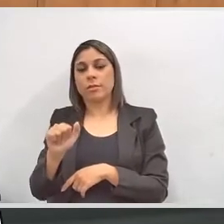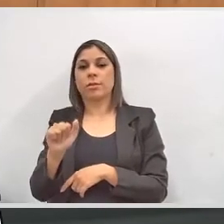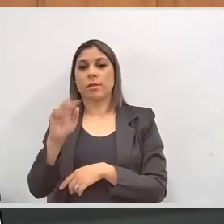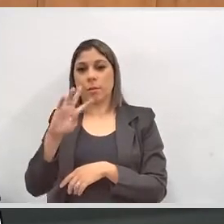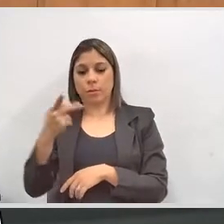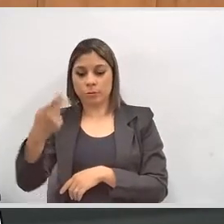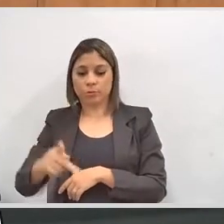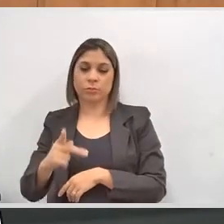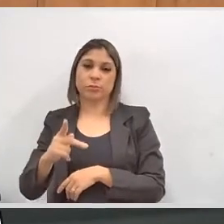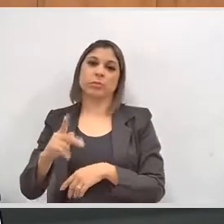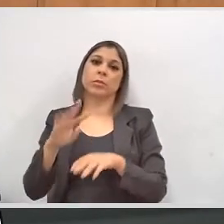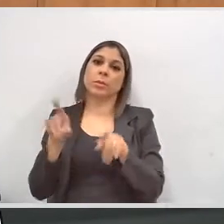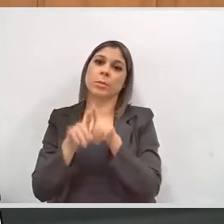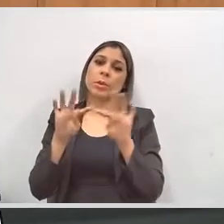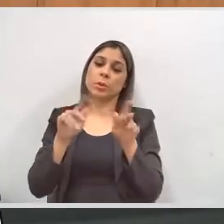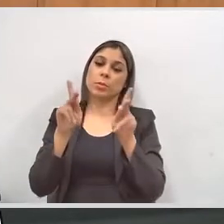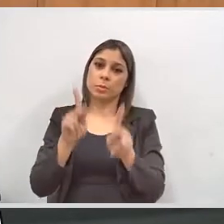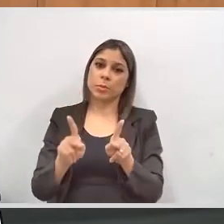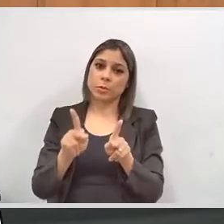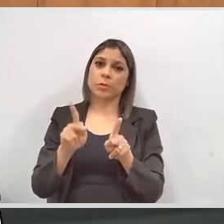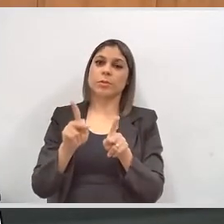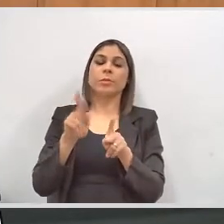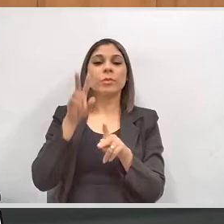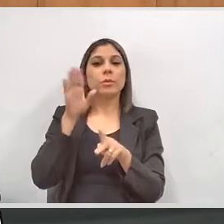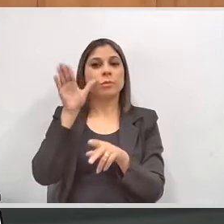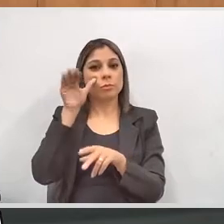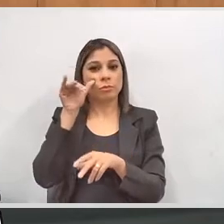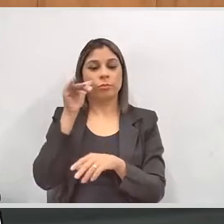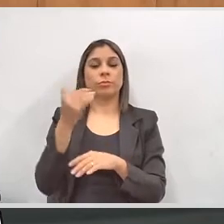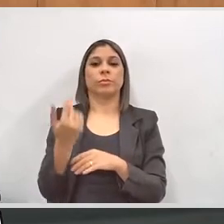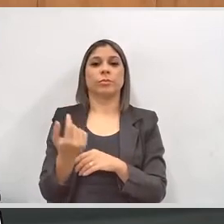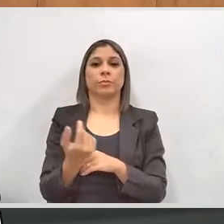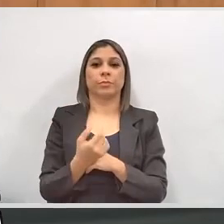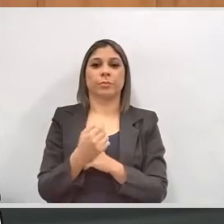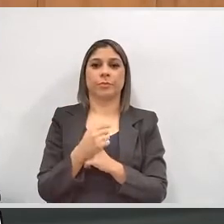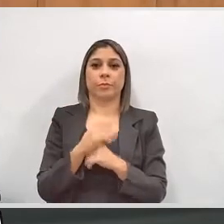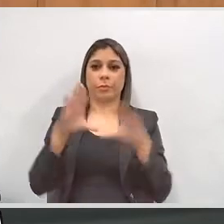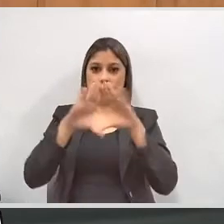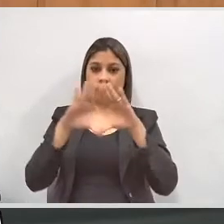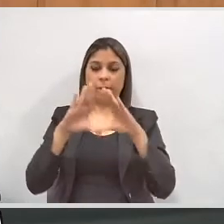Horizonte a todos e àqueles que estão acompanhando a nossa transmissão.